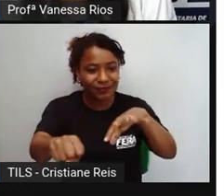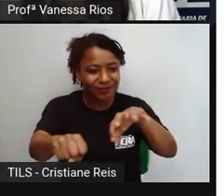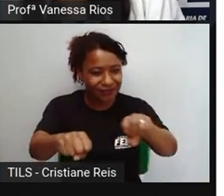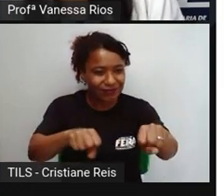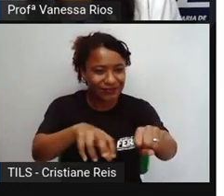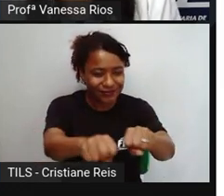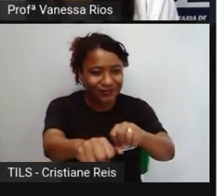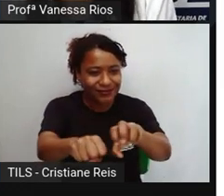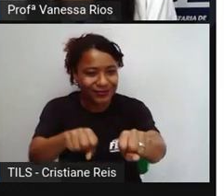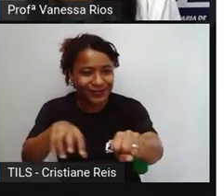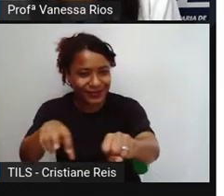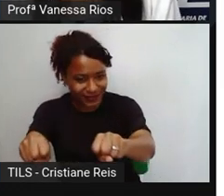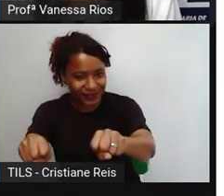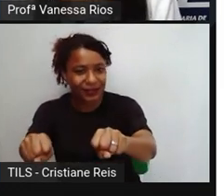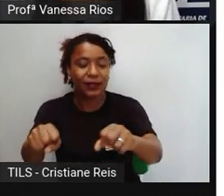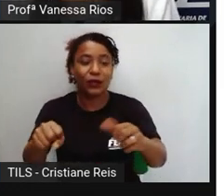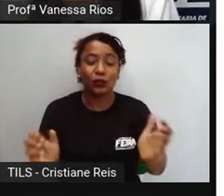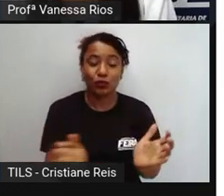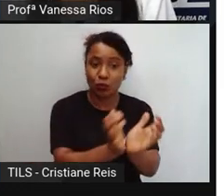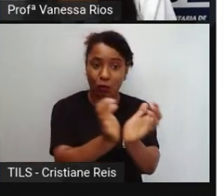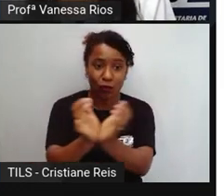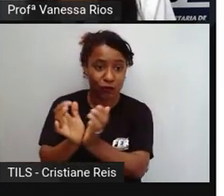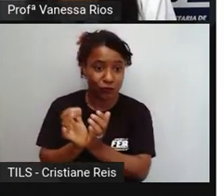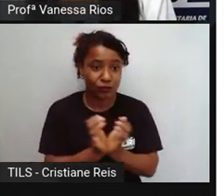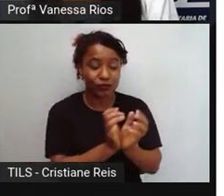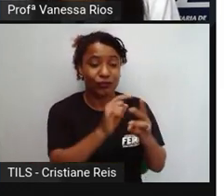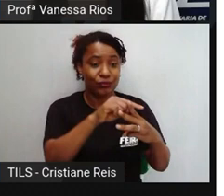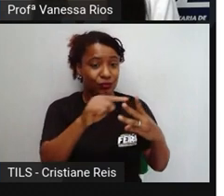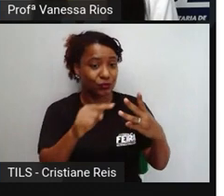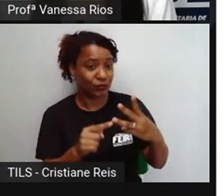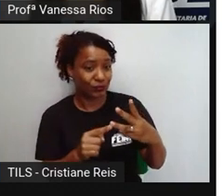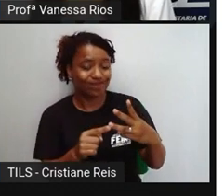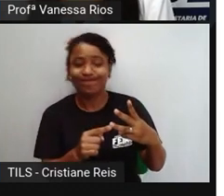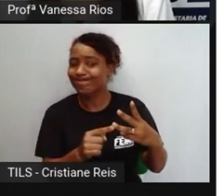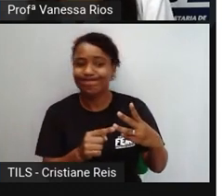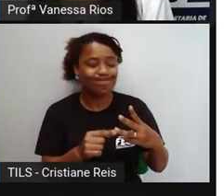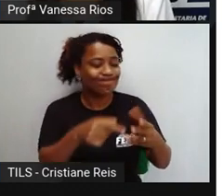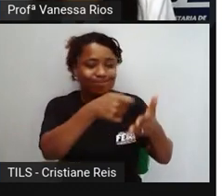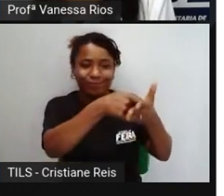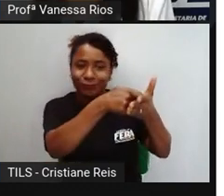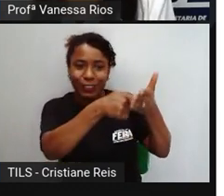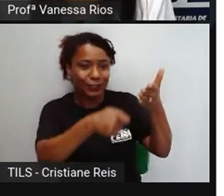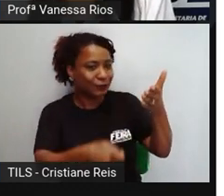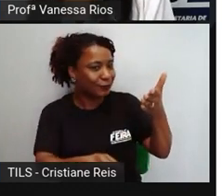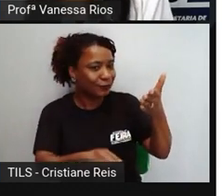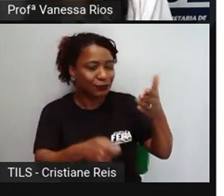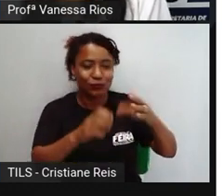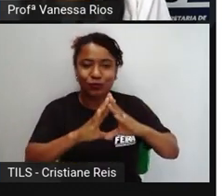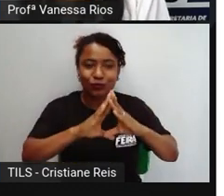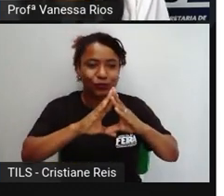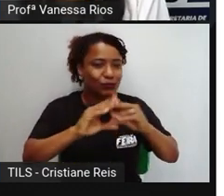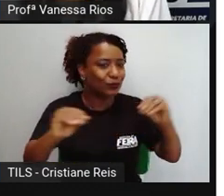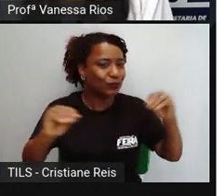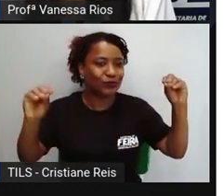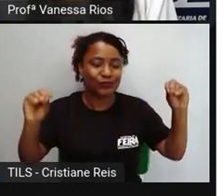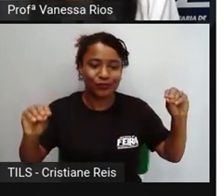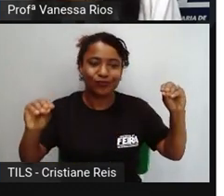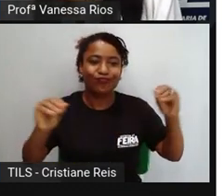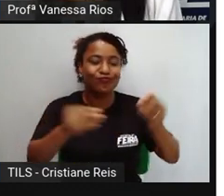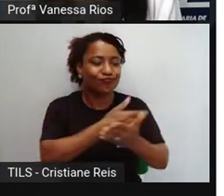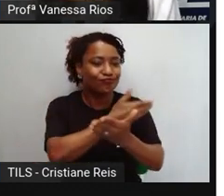territórios, não é, onde esses povos viviam, muitos desses registros se perderam, muitos desses registros eles